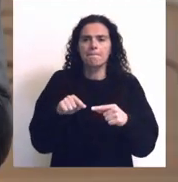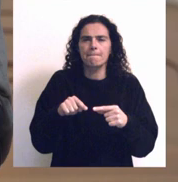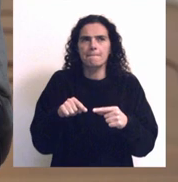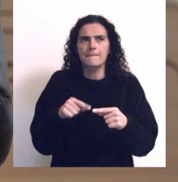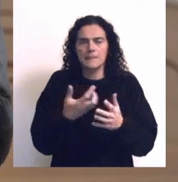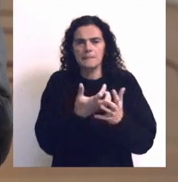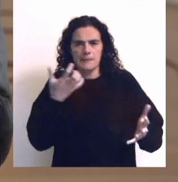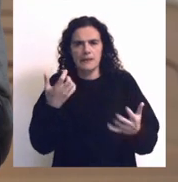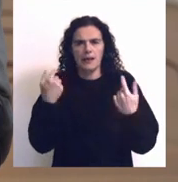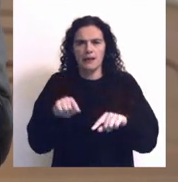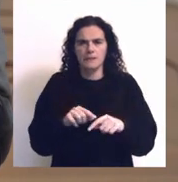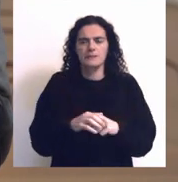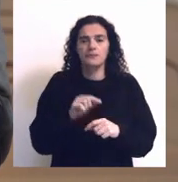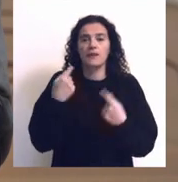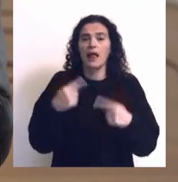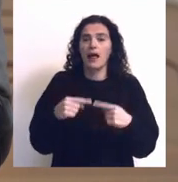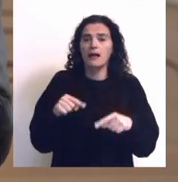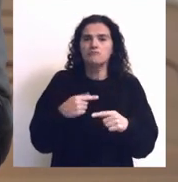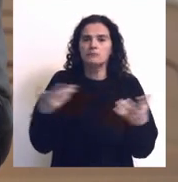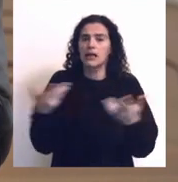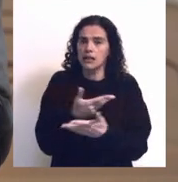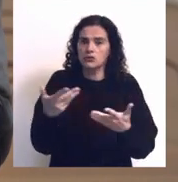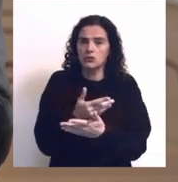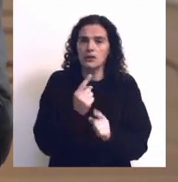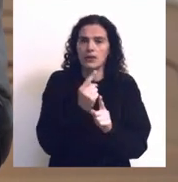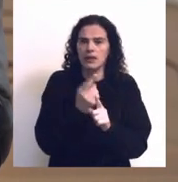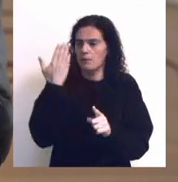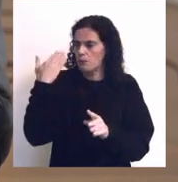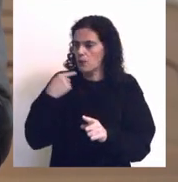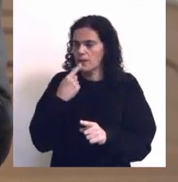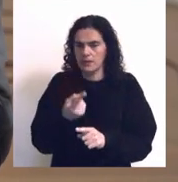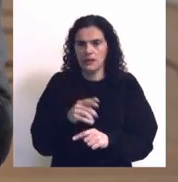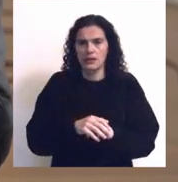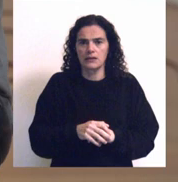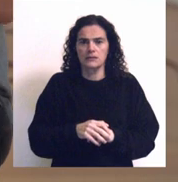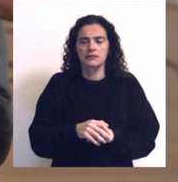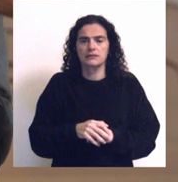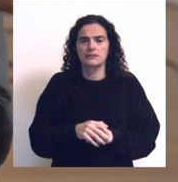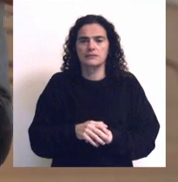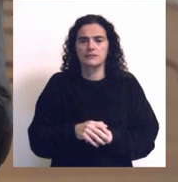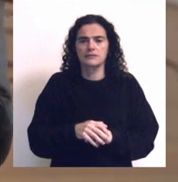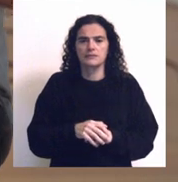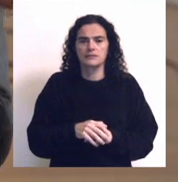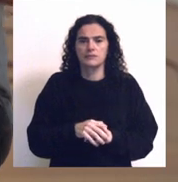muito notório, mesmo havendo essas relações, como dizia há pouco, de